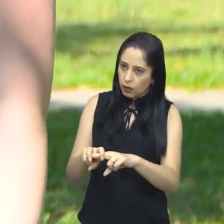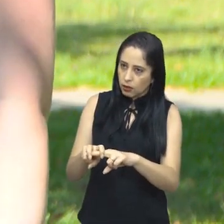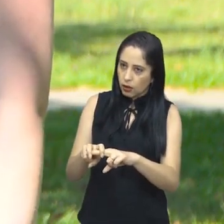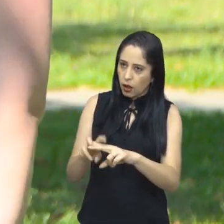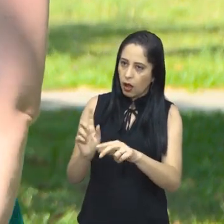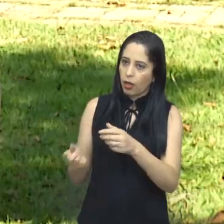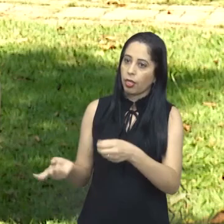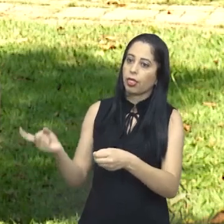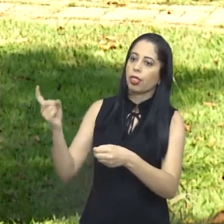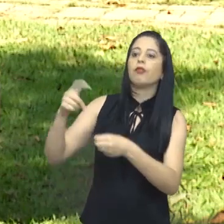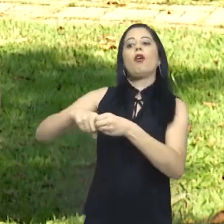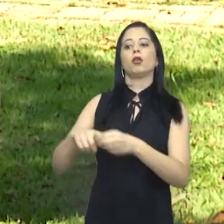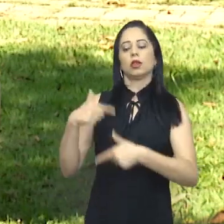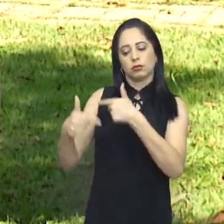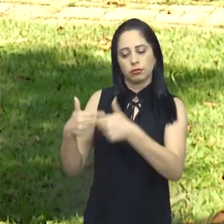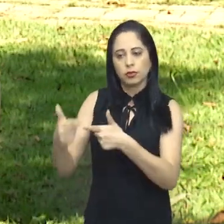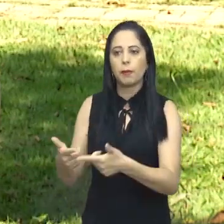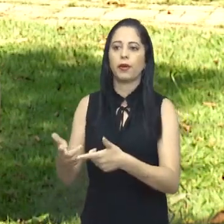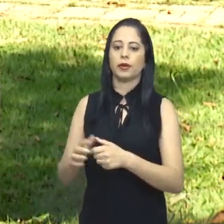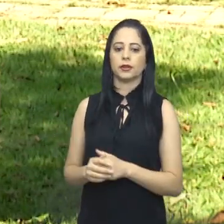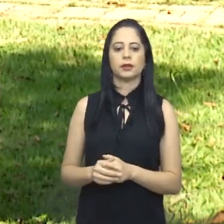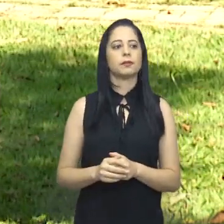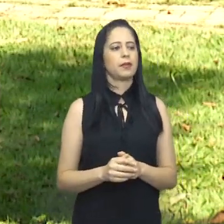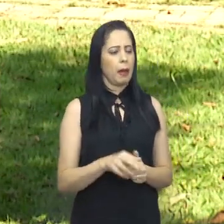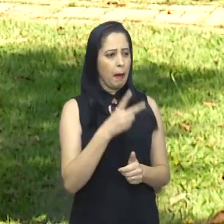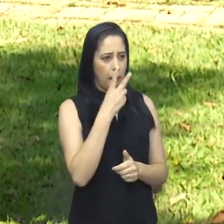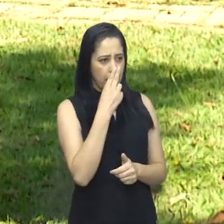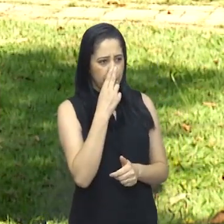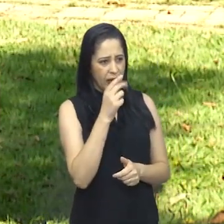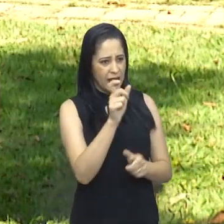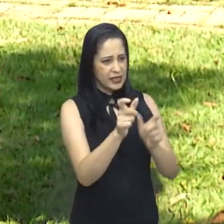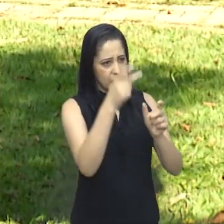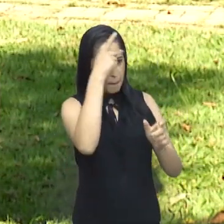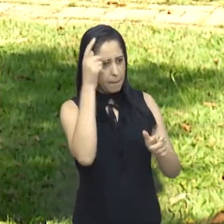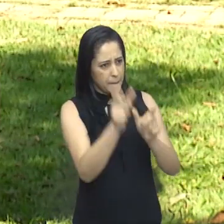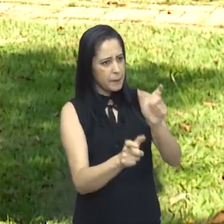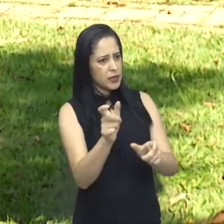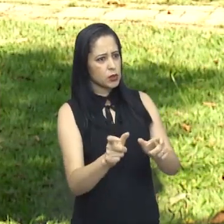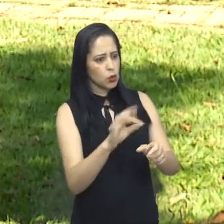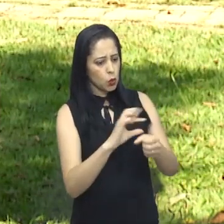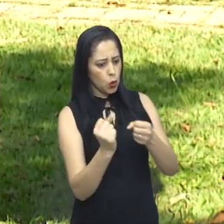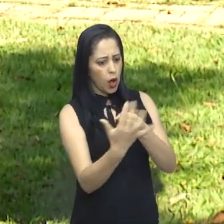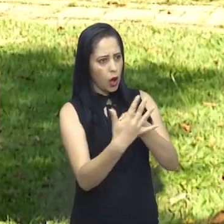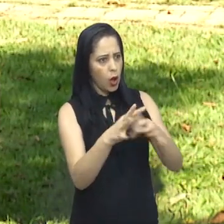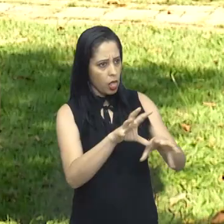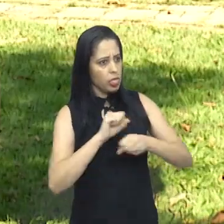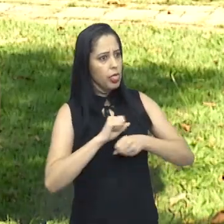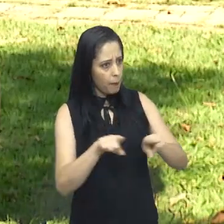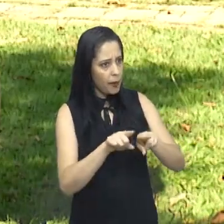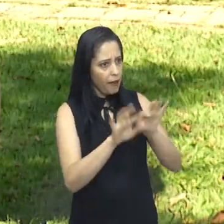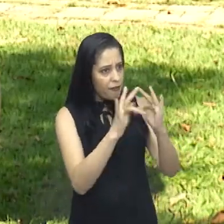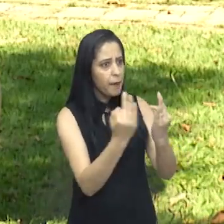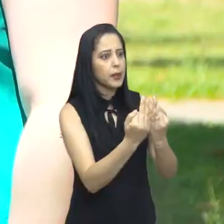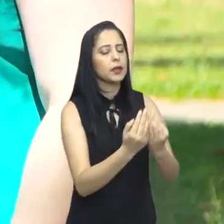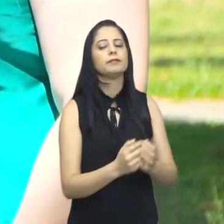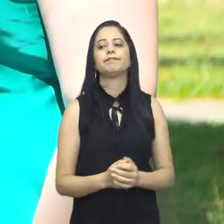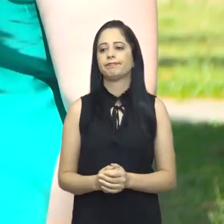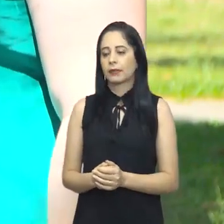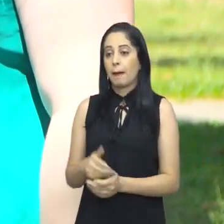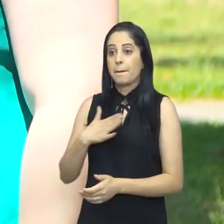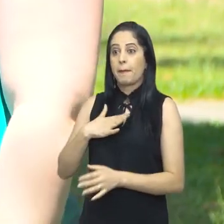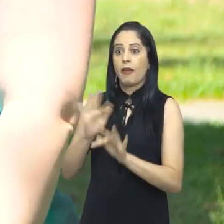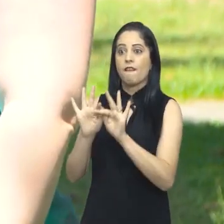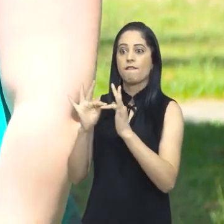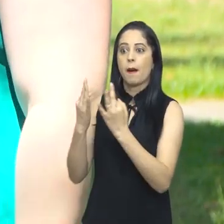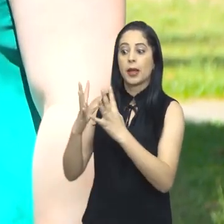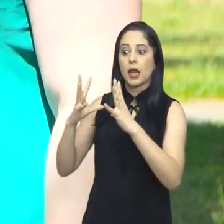para poder voltar a fazer alguma coisa. E além de você, parece que outras pessoas da família também ficaram com o Covid. Como que foi? Pegou todo mundo em casa? Isso, toda a